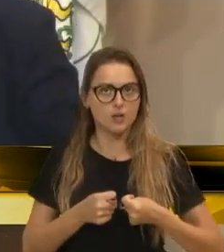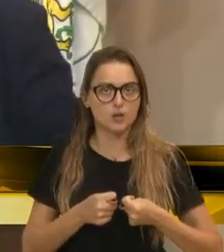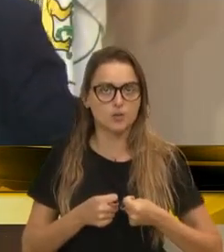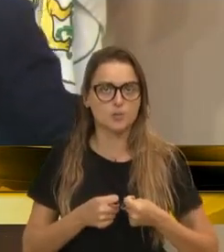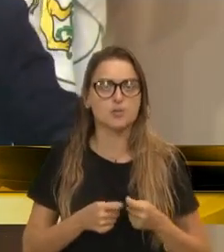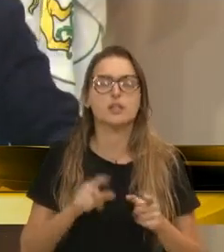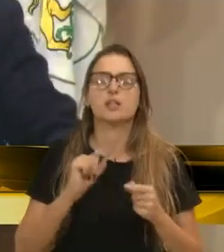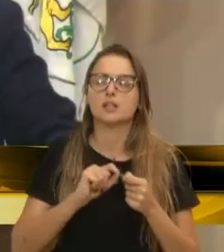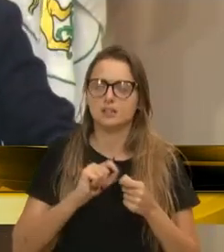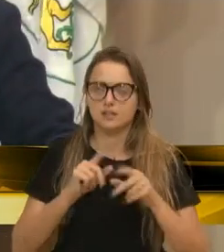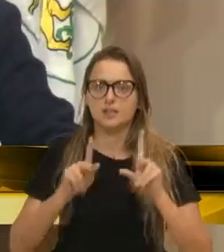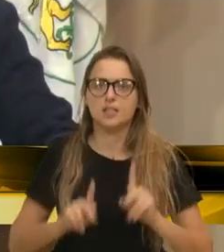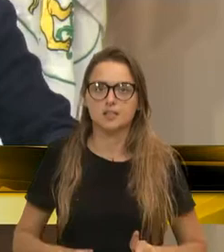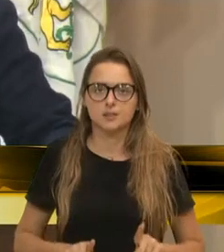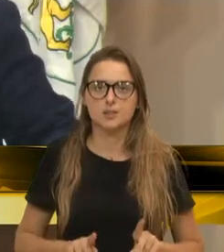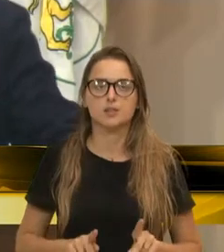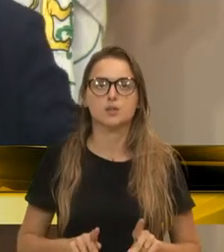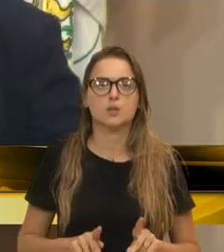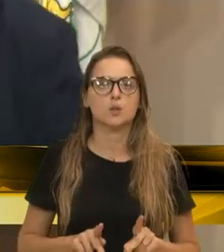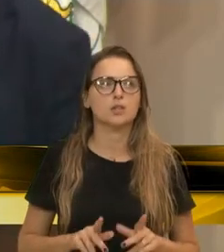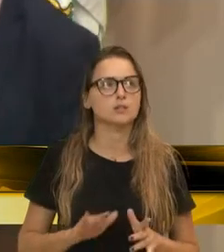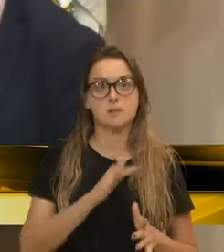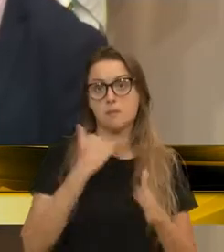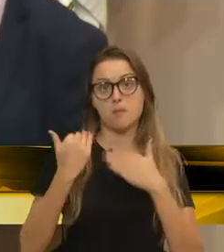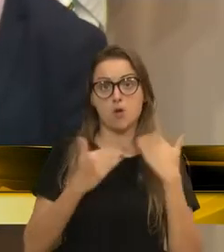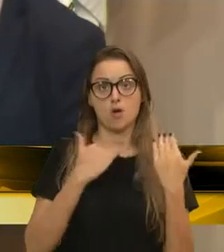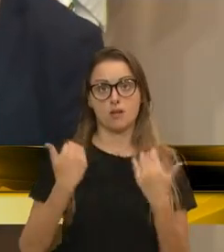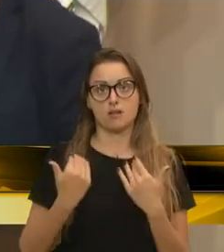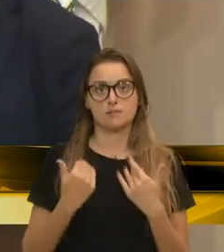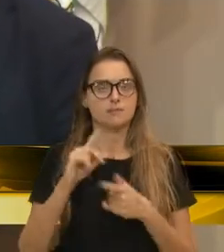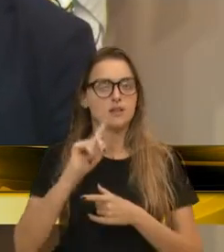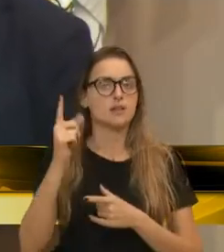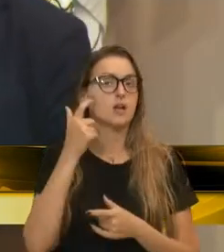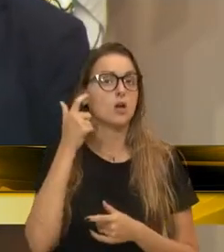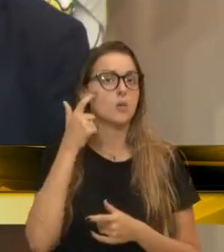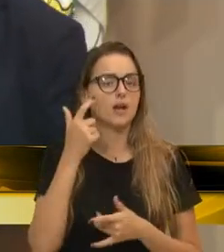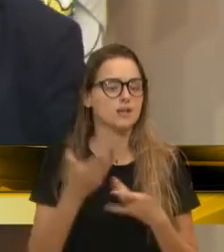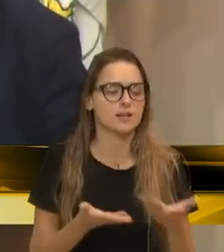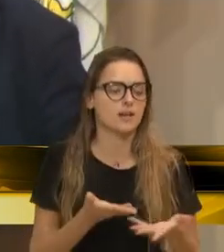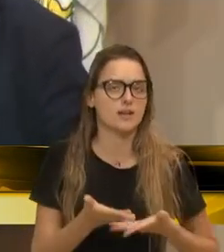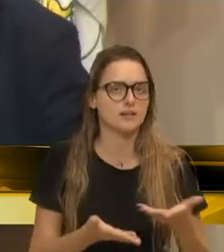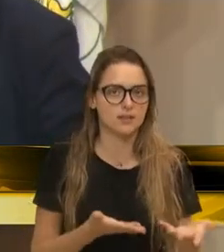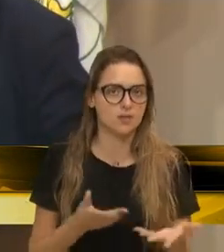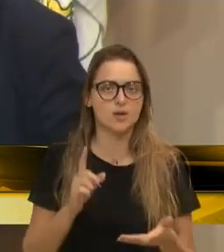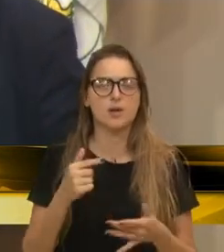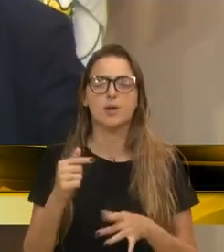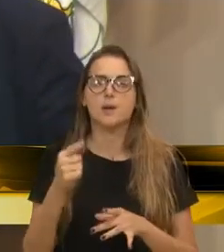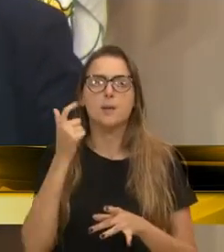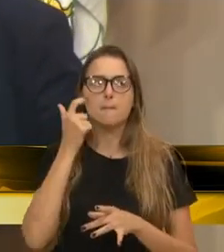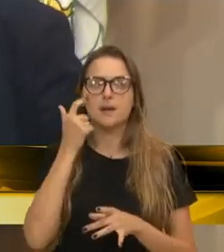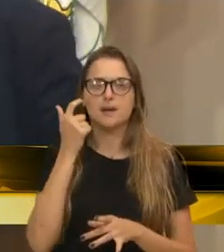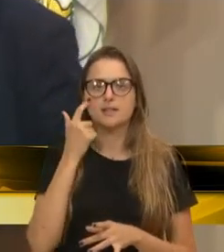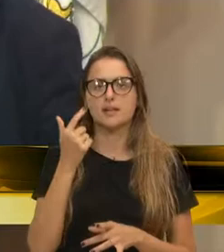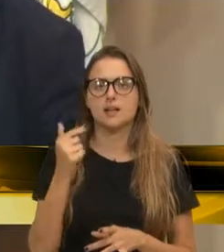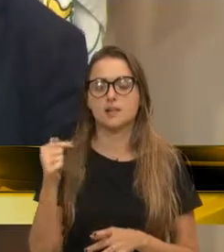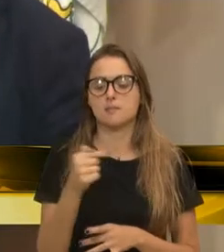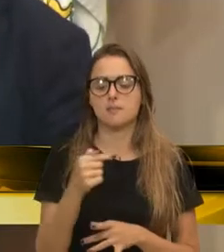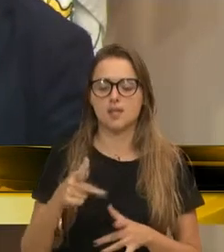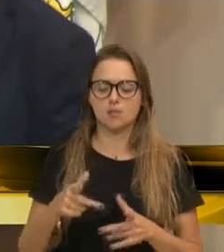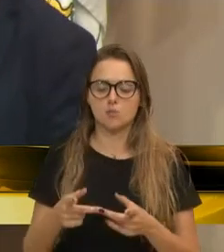mandar pessoas para cada vez mais para o caixão. Não se pensa em atendimento, se pensa em reduzir custos,